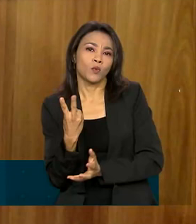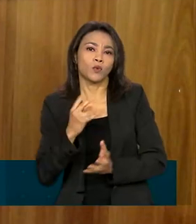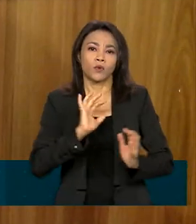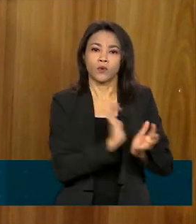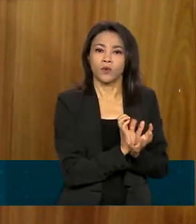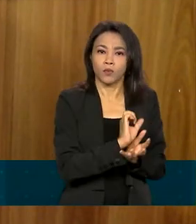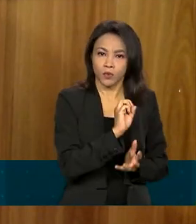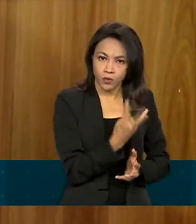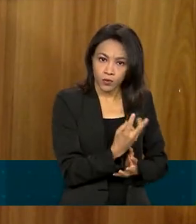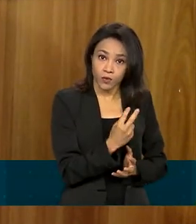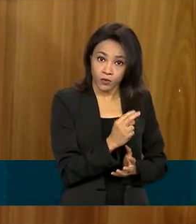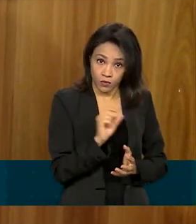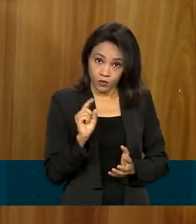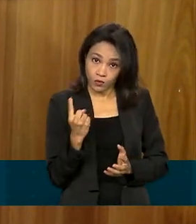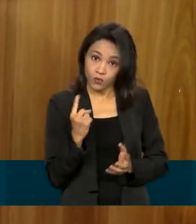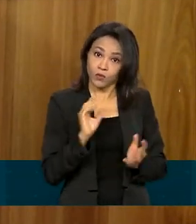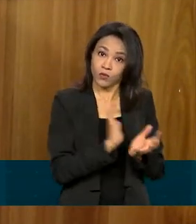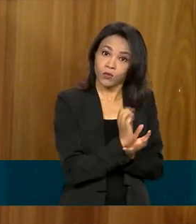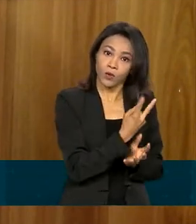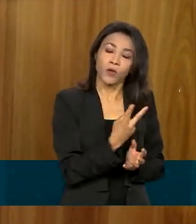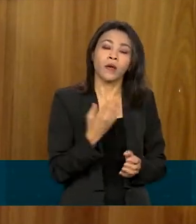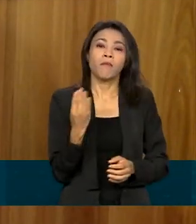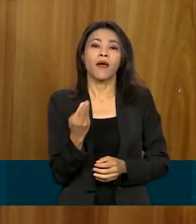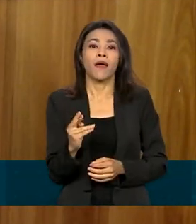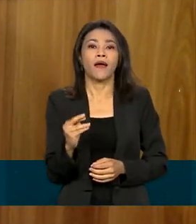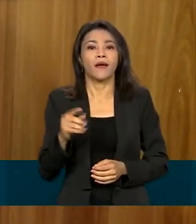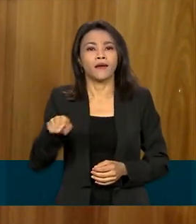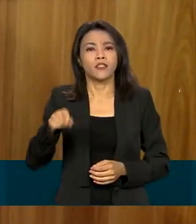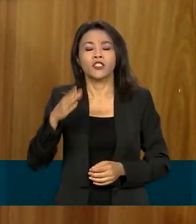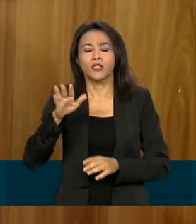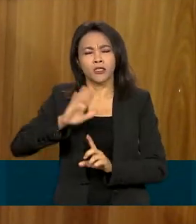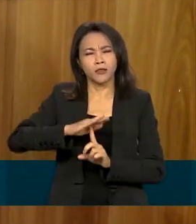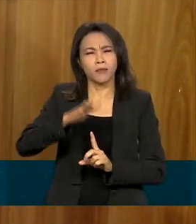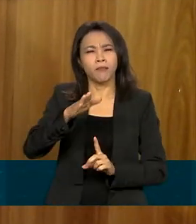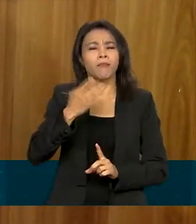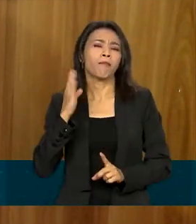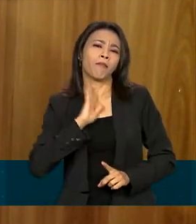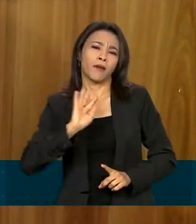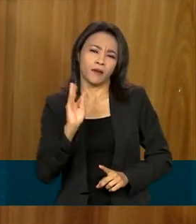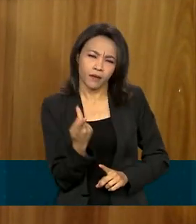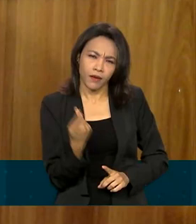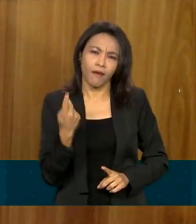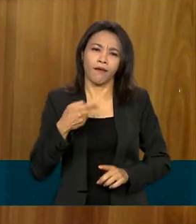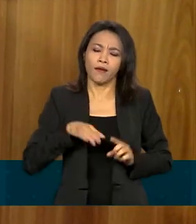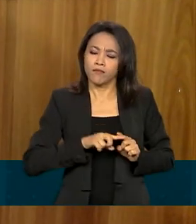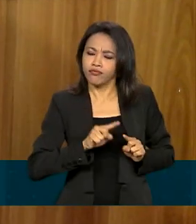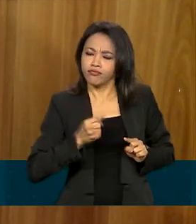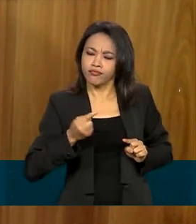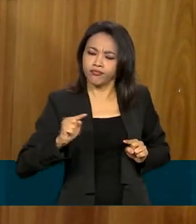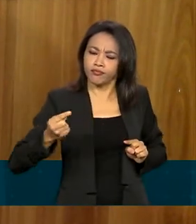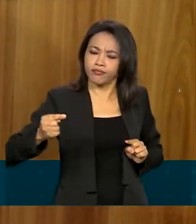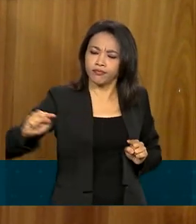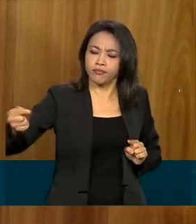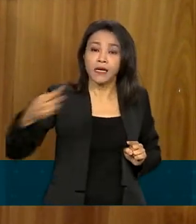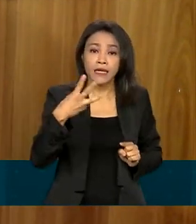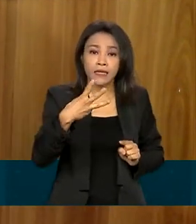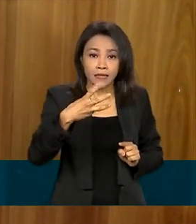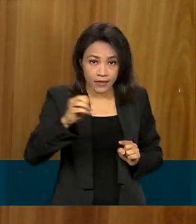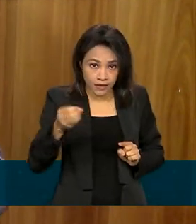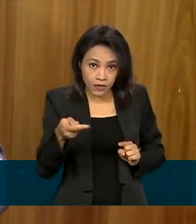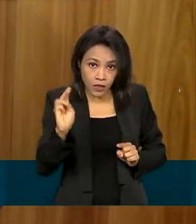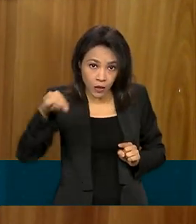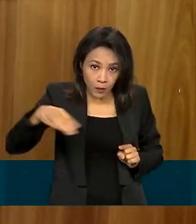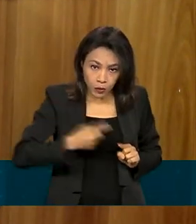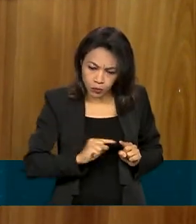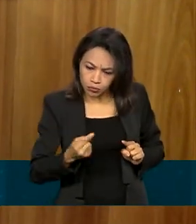leilão agora no mês de dezembro, e a BR-381 de Belo Horizonte à Governador Valadades, são pouco mais de 300 quilômetros de concessão, e a